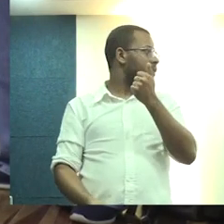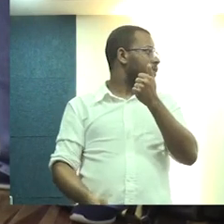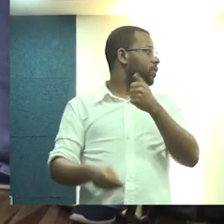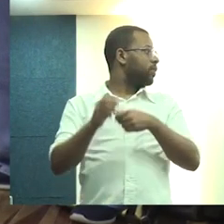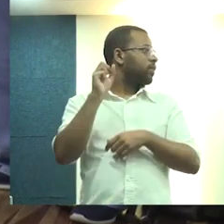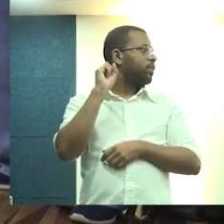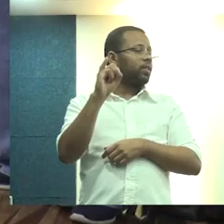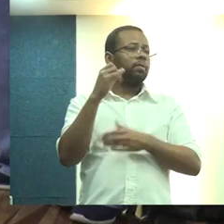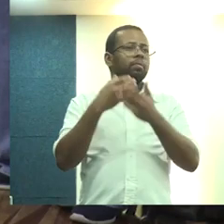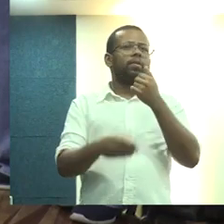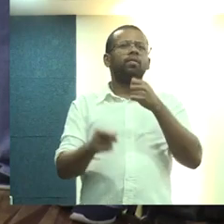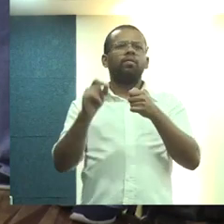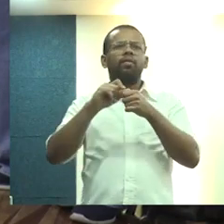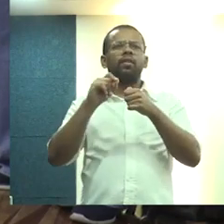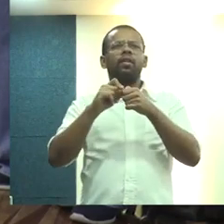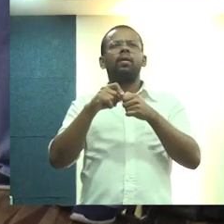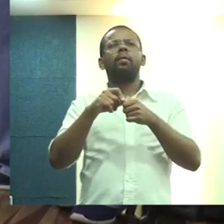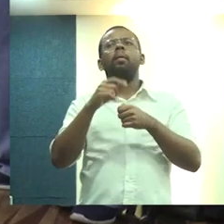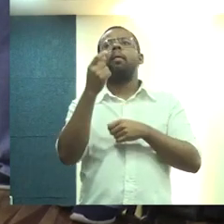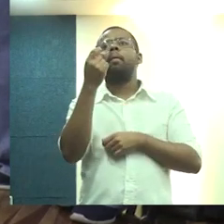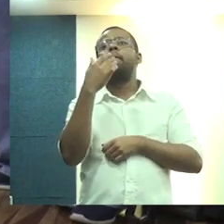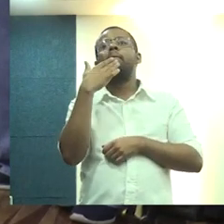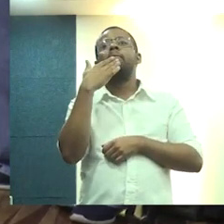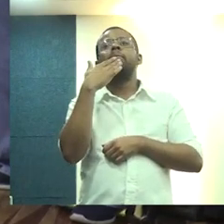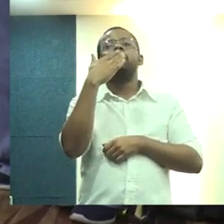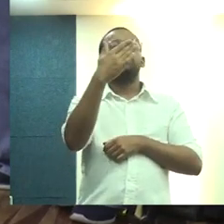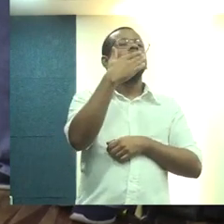Se perder, a gente vai fazer uma campanha para arrecadar.